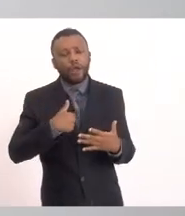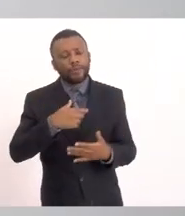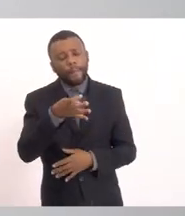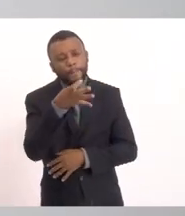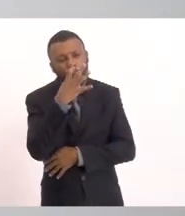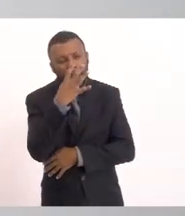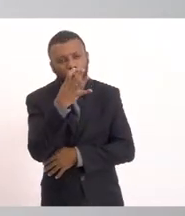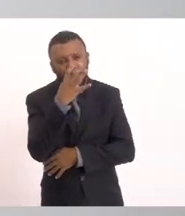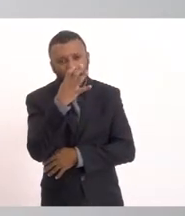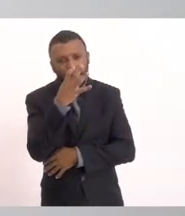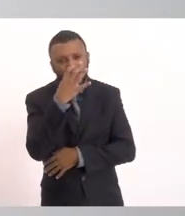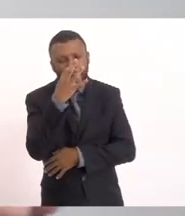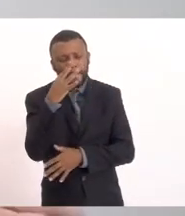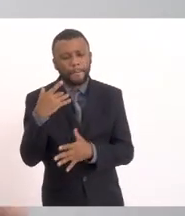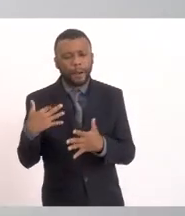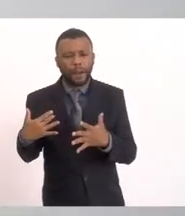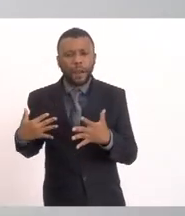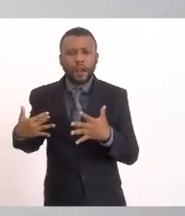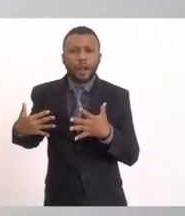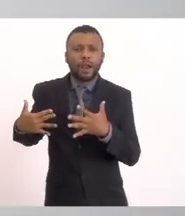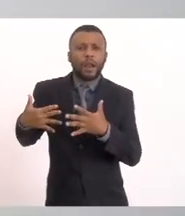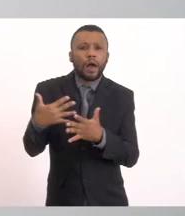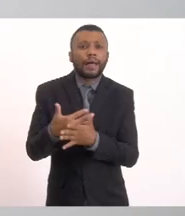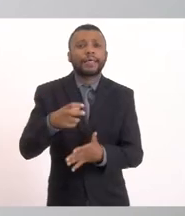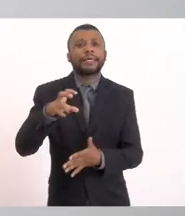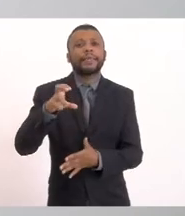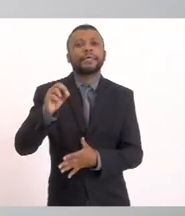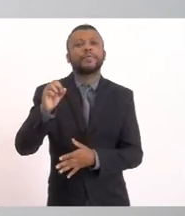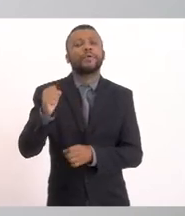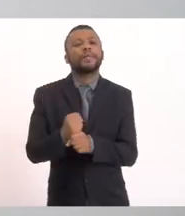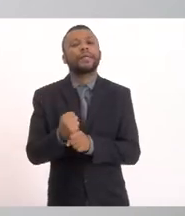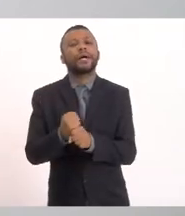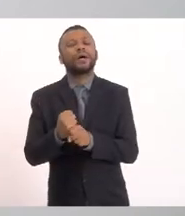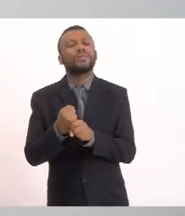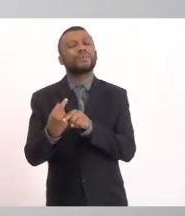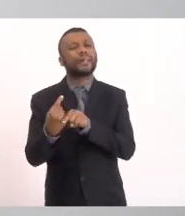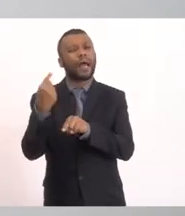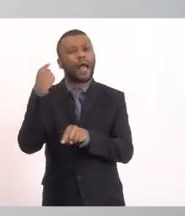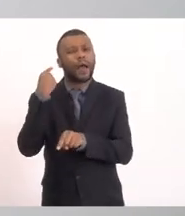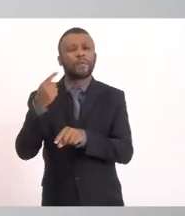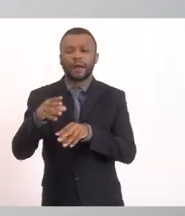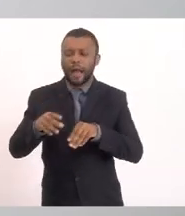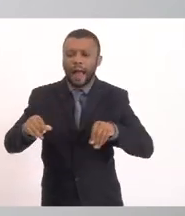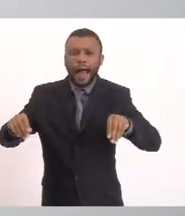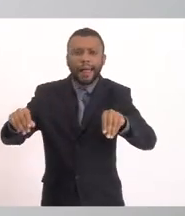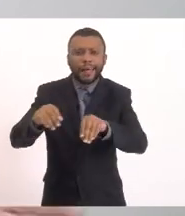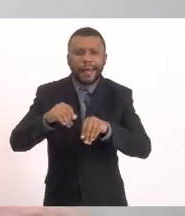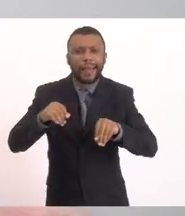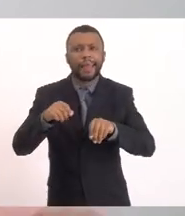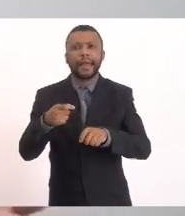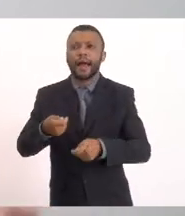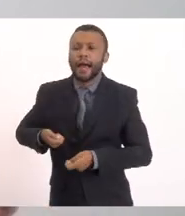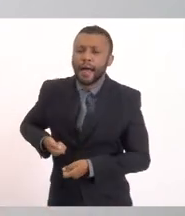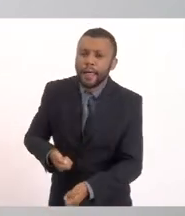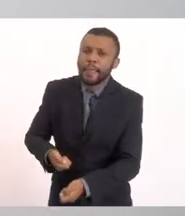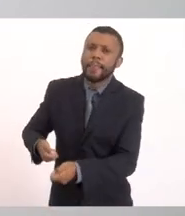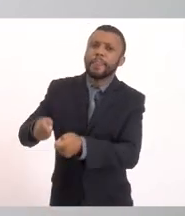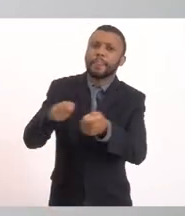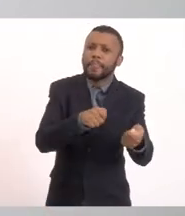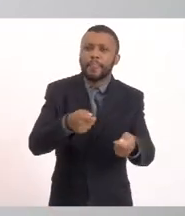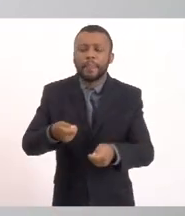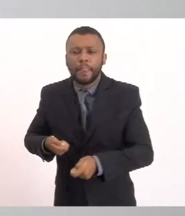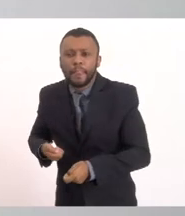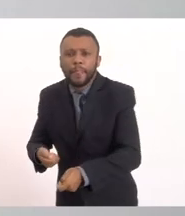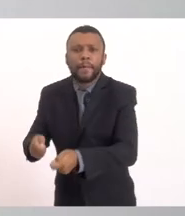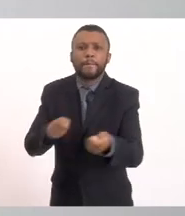Ouvindo Eu sou da Barra Franca De areia Carvava na pá Na inchada Então a gente